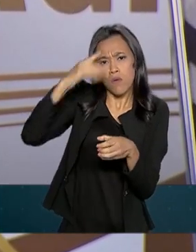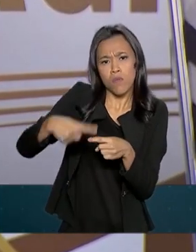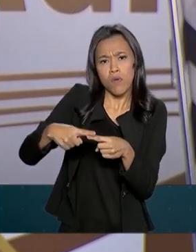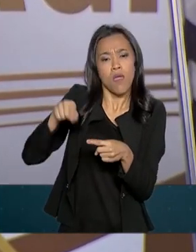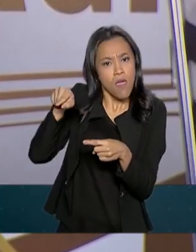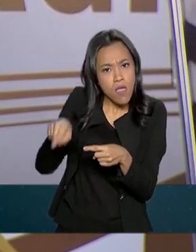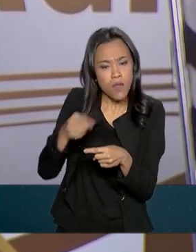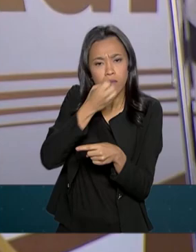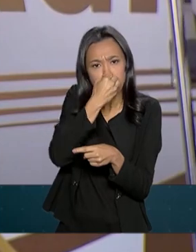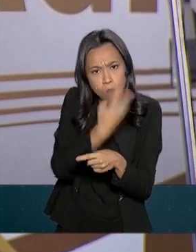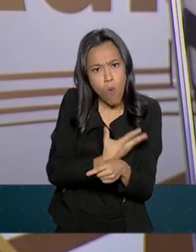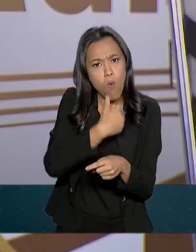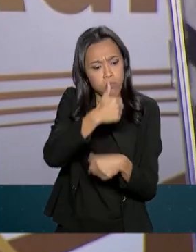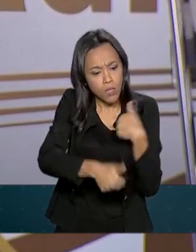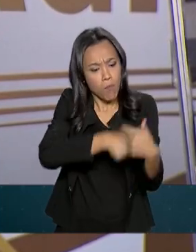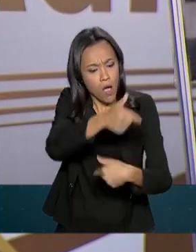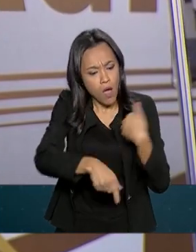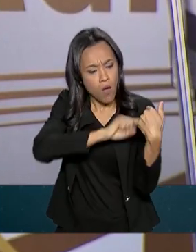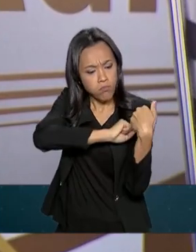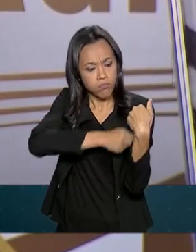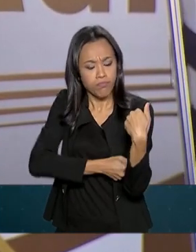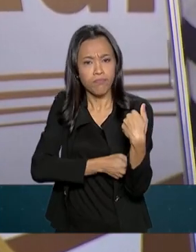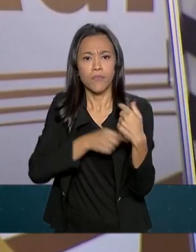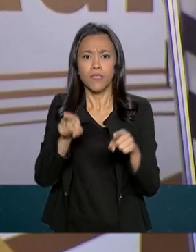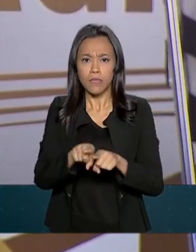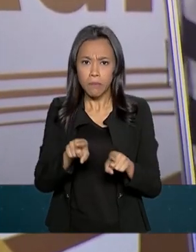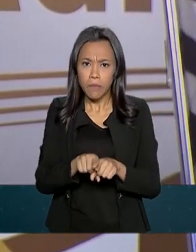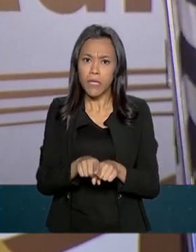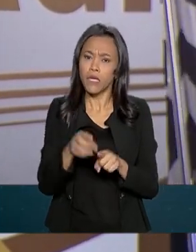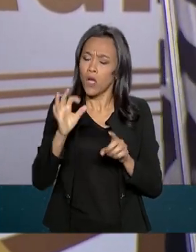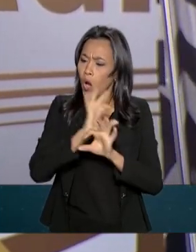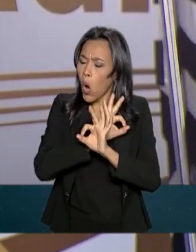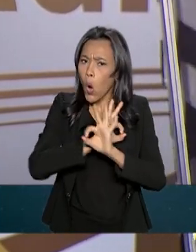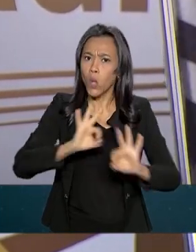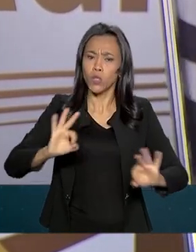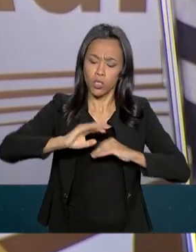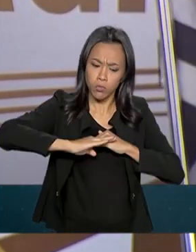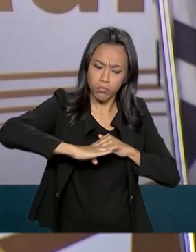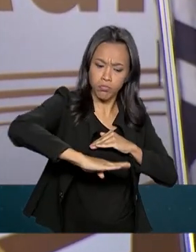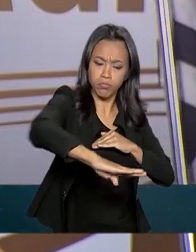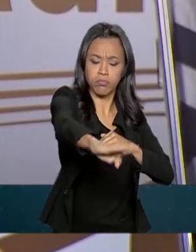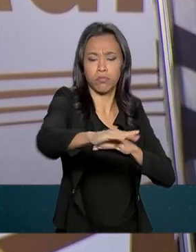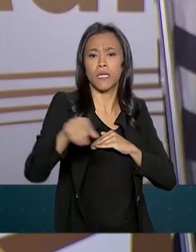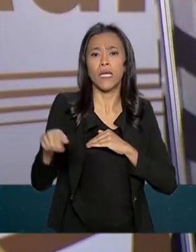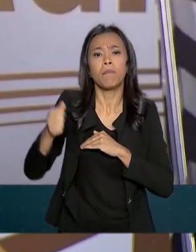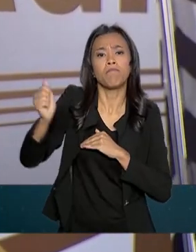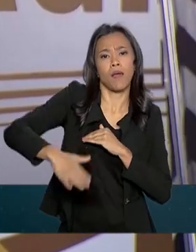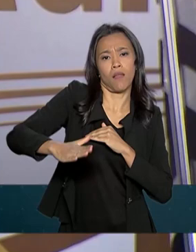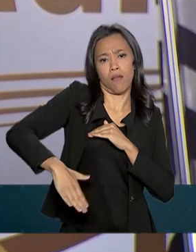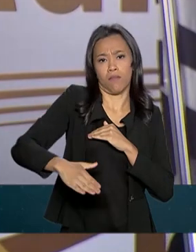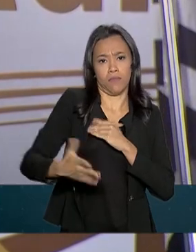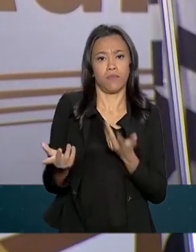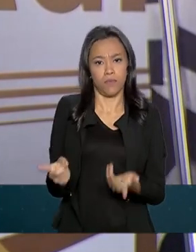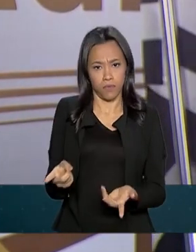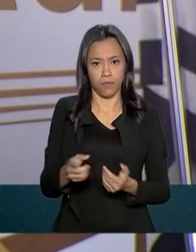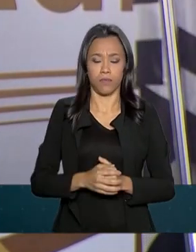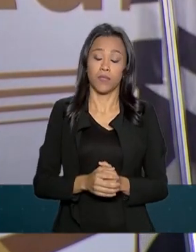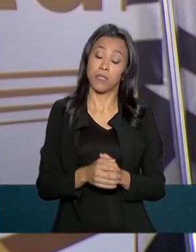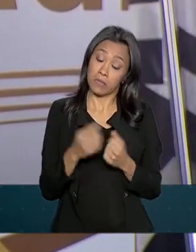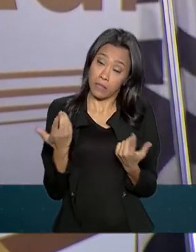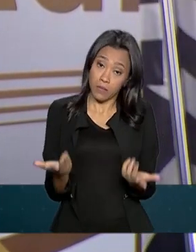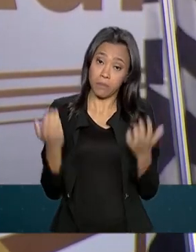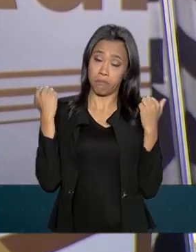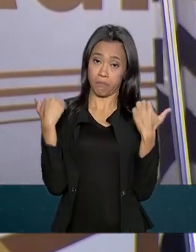também porque nós não temos recursos e é uma obra muito mais barata. Então, o nosso Exército está de parabéns. Bem